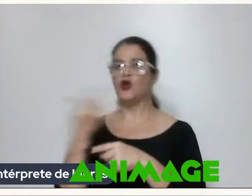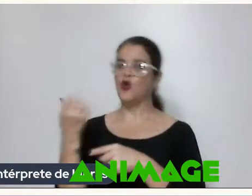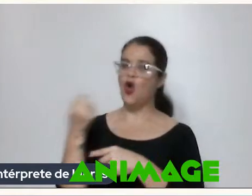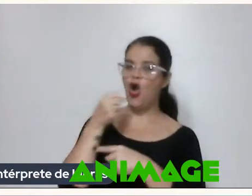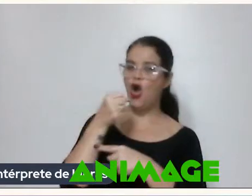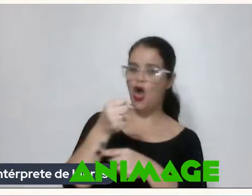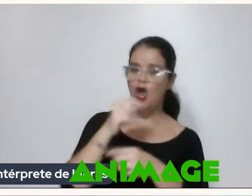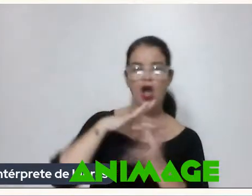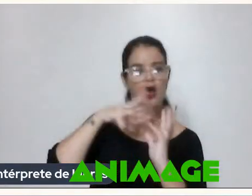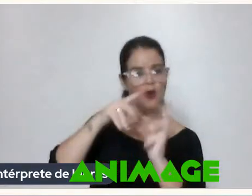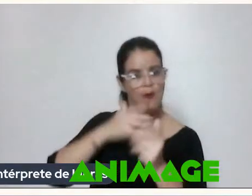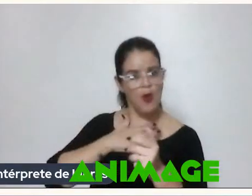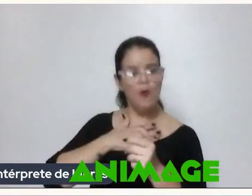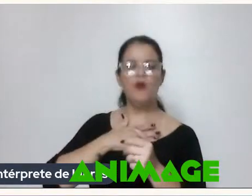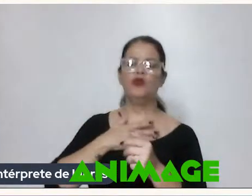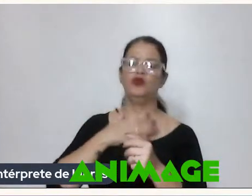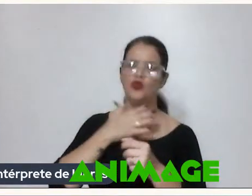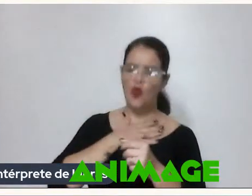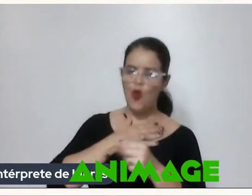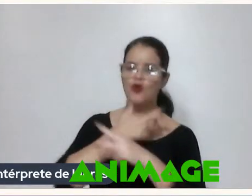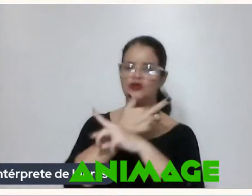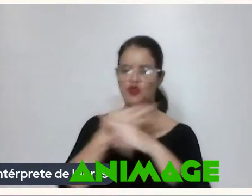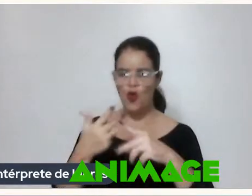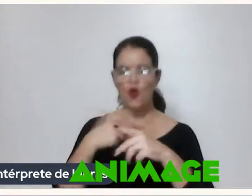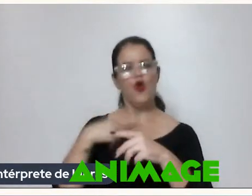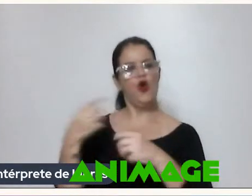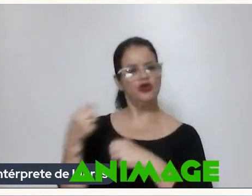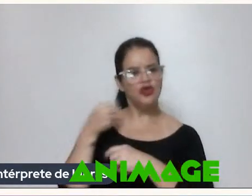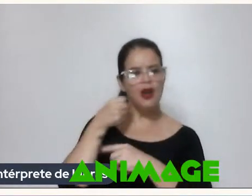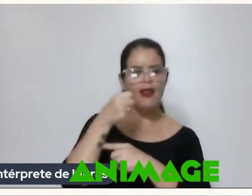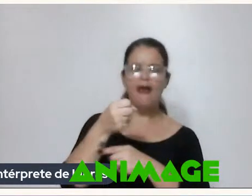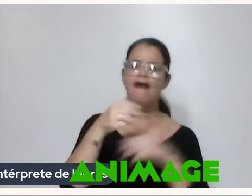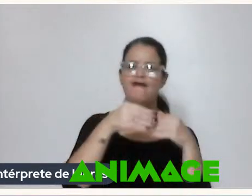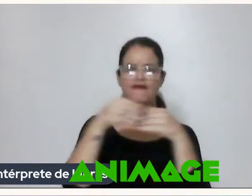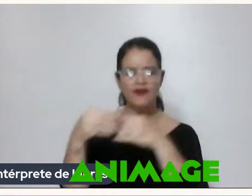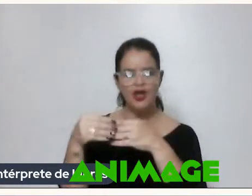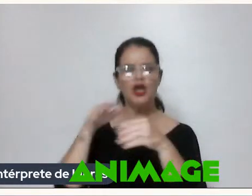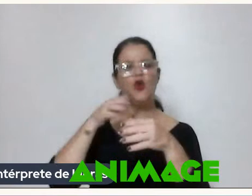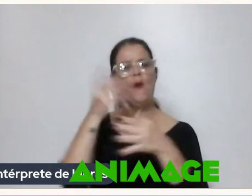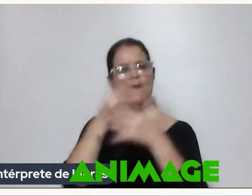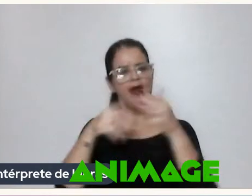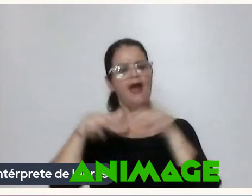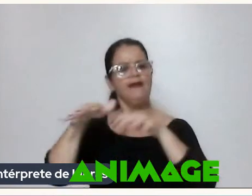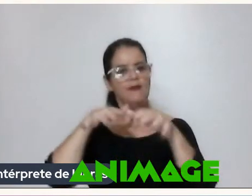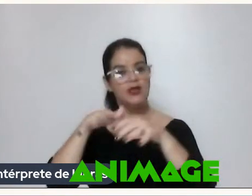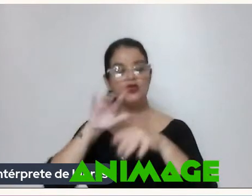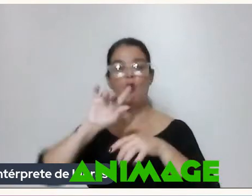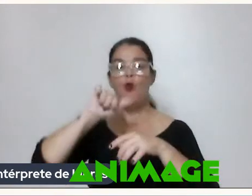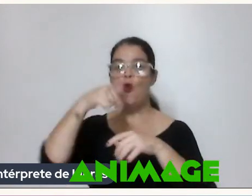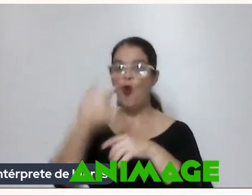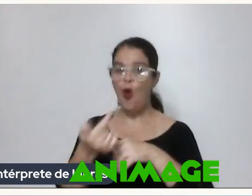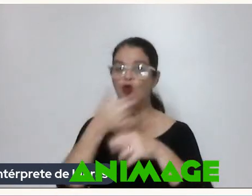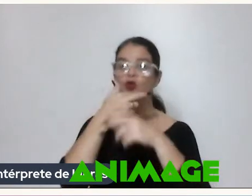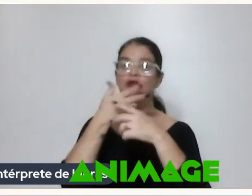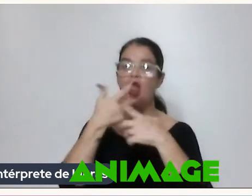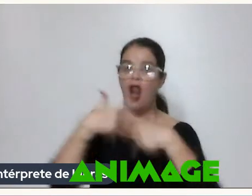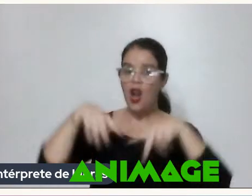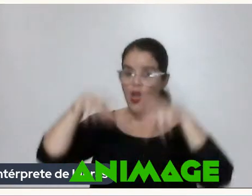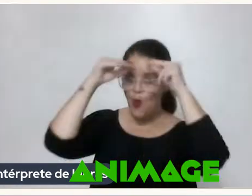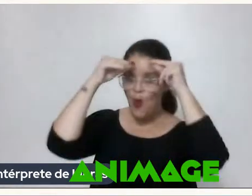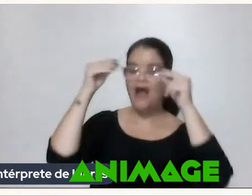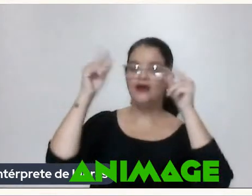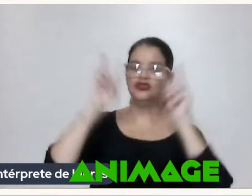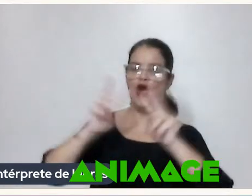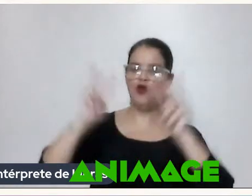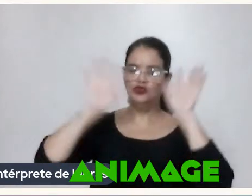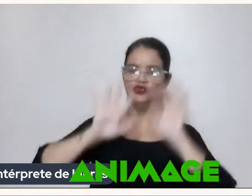Levando para a animação Para o audiovisual É uma outra linguagem Mas como é que Mantém esse diálogo Tanto é que a